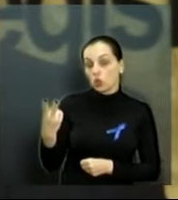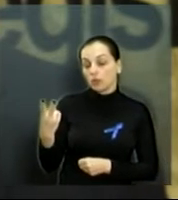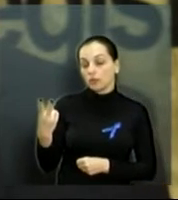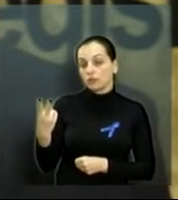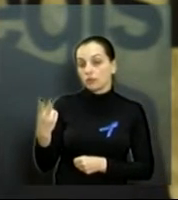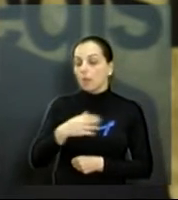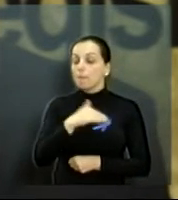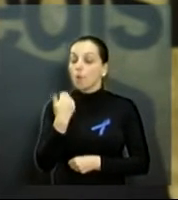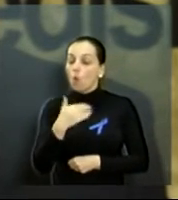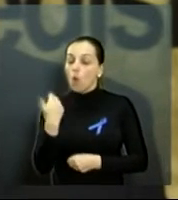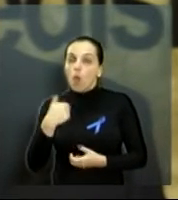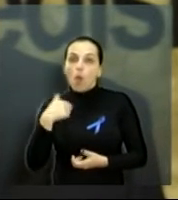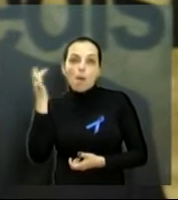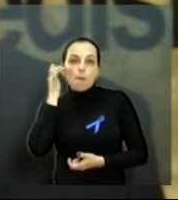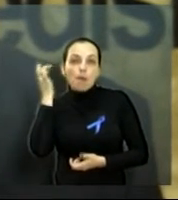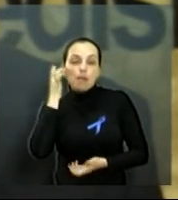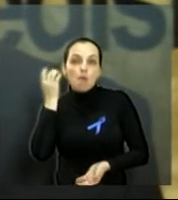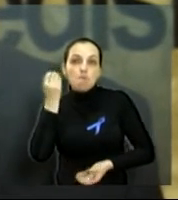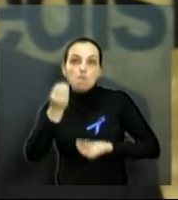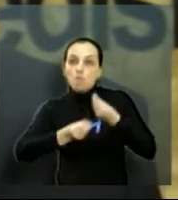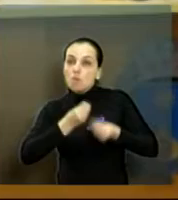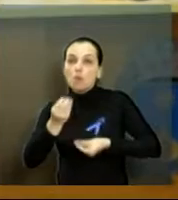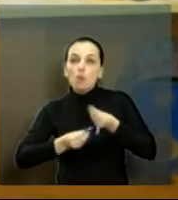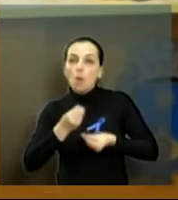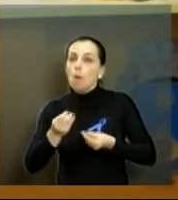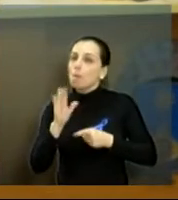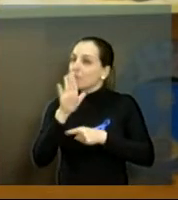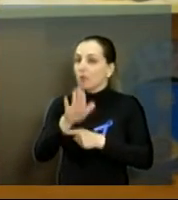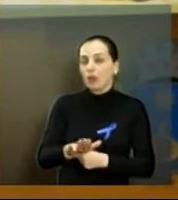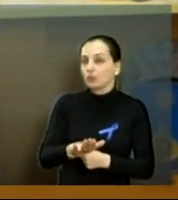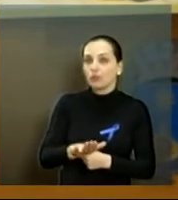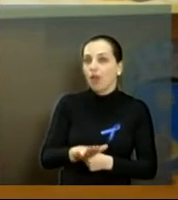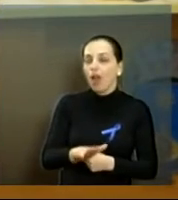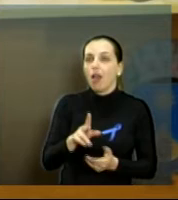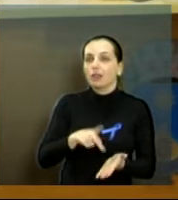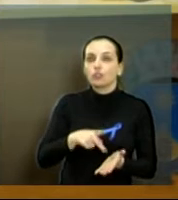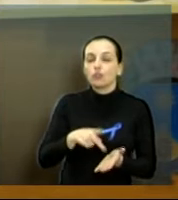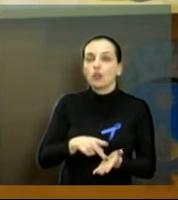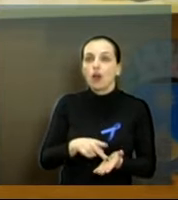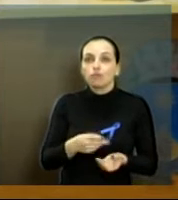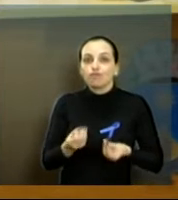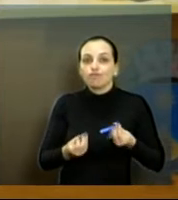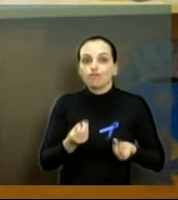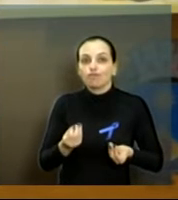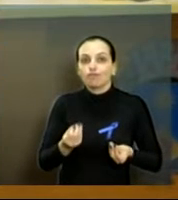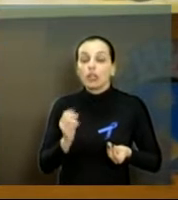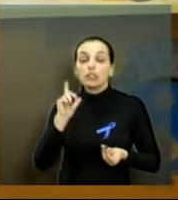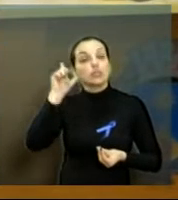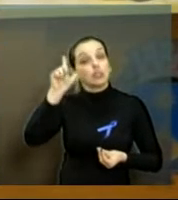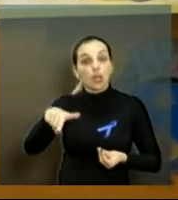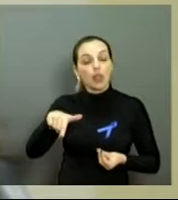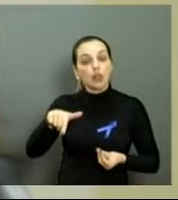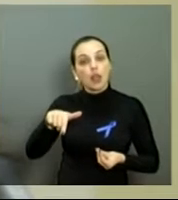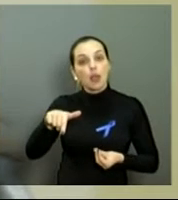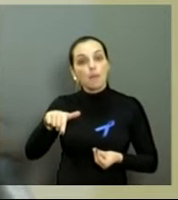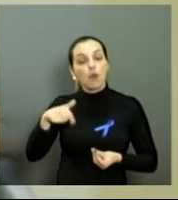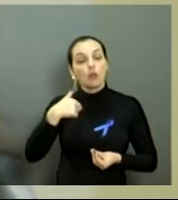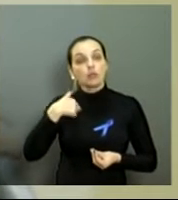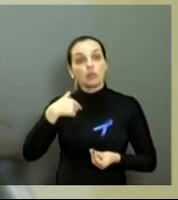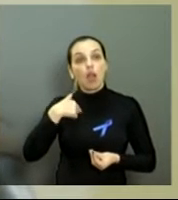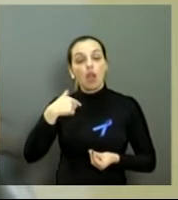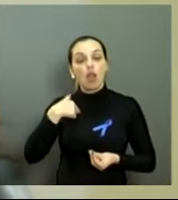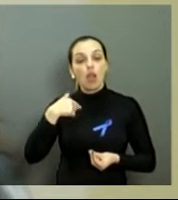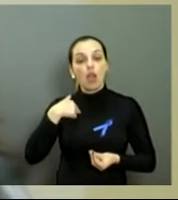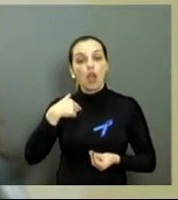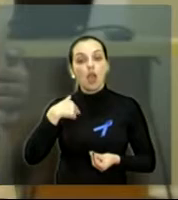eu comecei a pensar o que eu poderia fazer para estar ajudando de alguma maneira. E logo em seguida, aí sim eu entrei